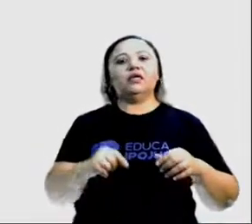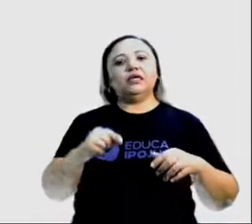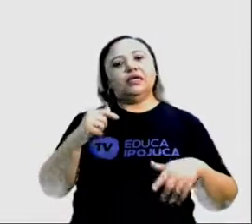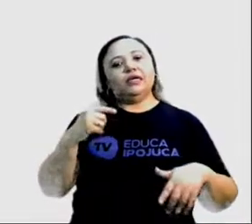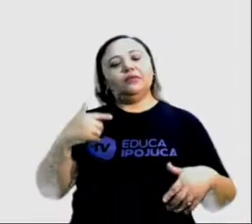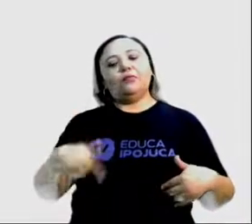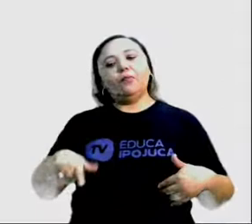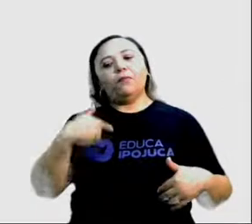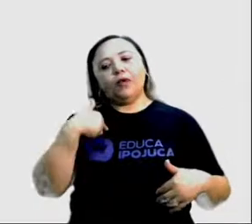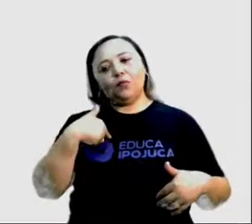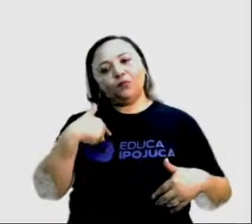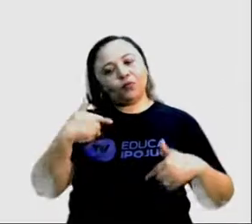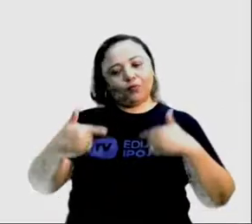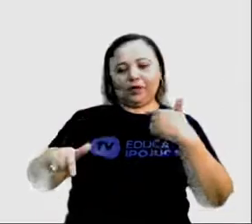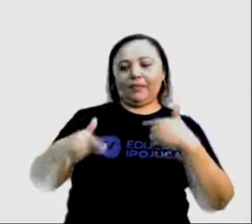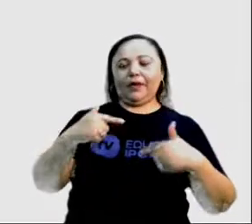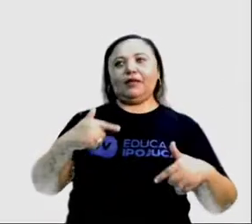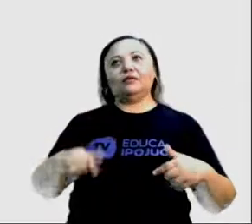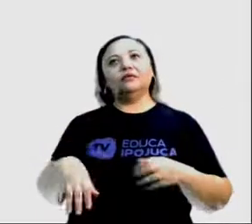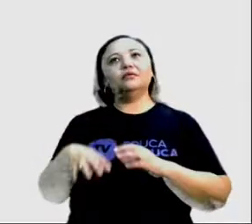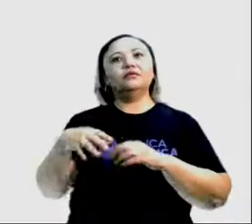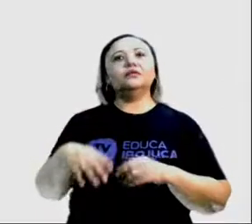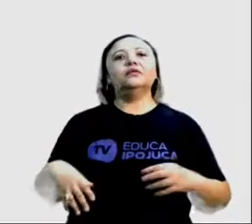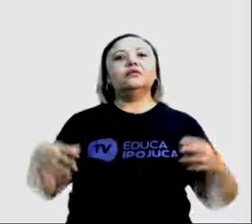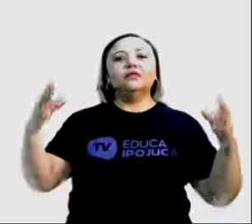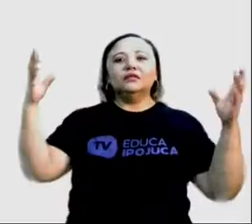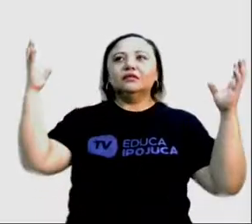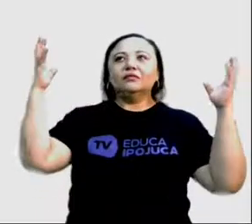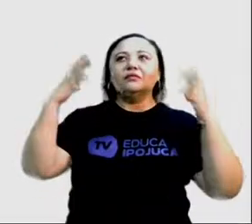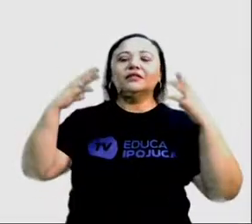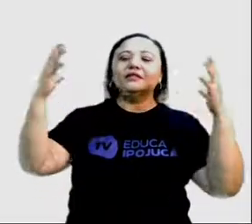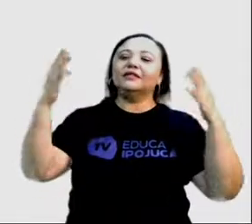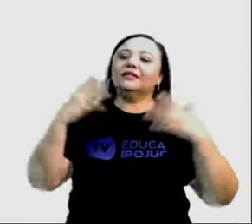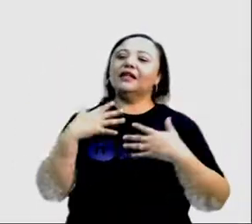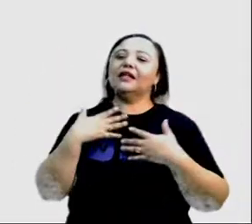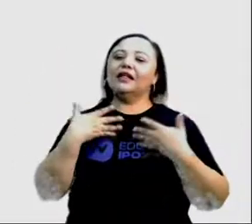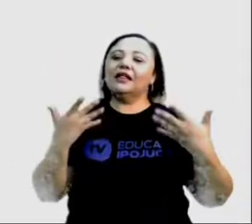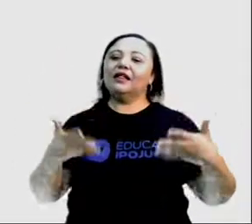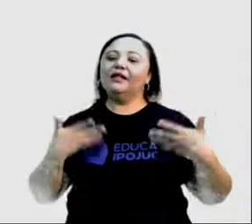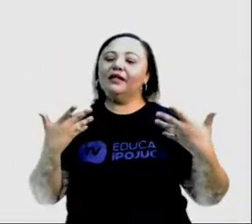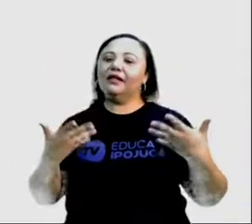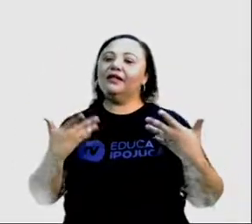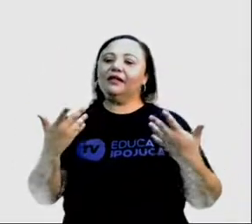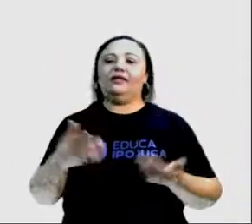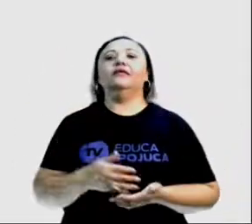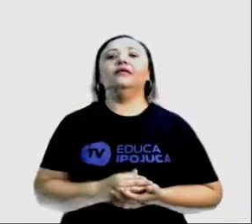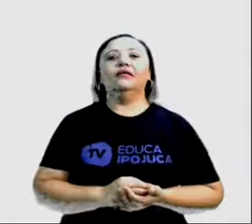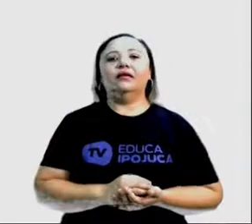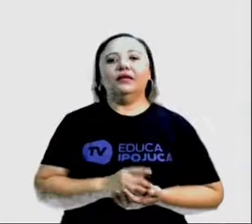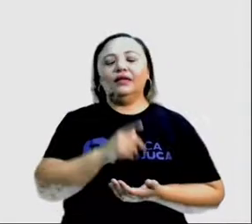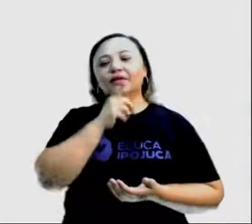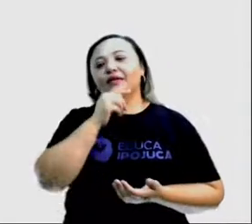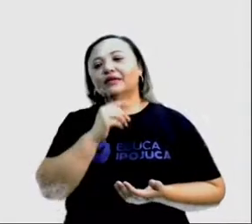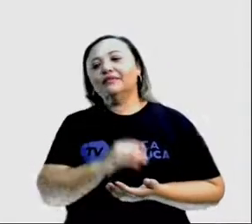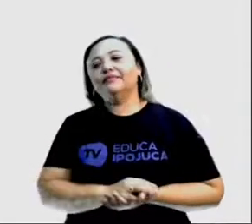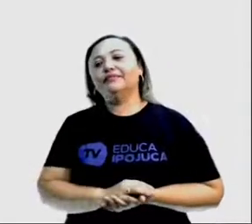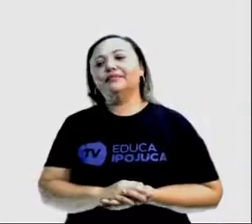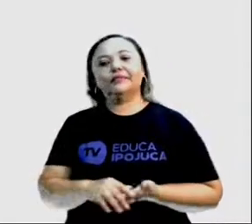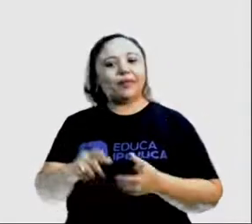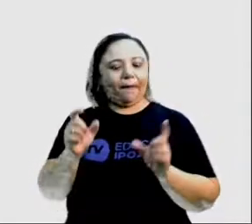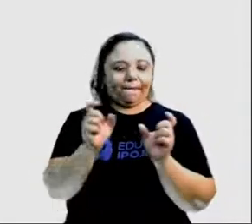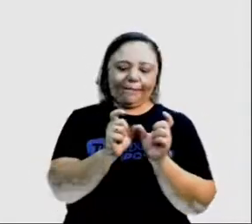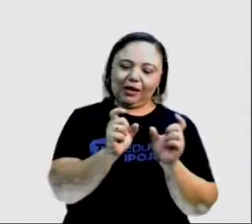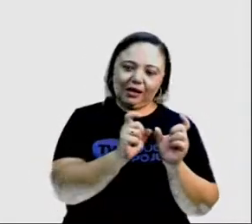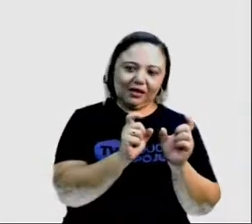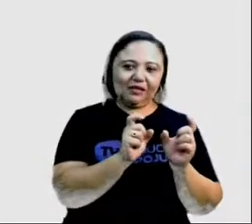água fresca. Então aqui, existem muitas marcas, só nesse trechozinho que a gente lê. Não são somente palavras,